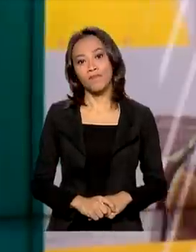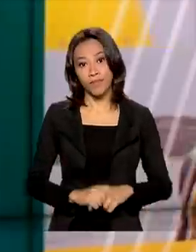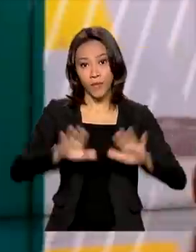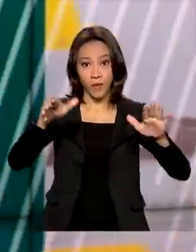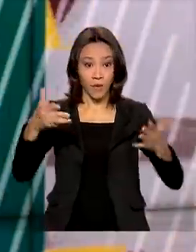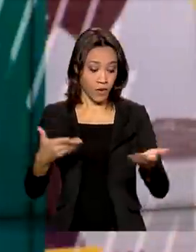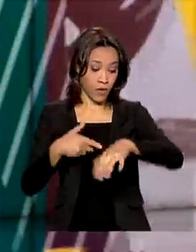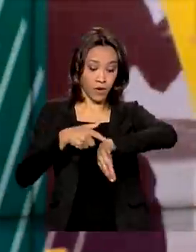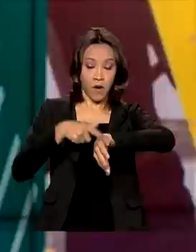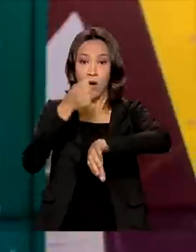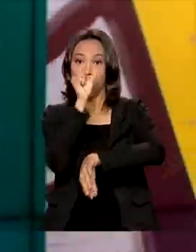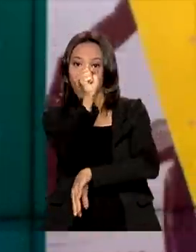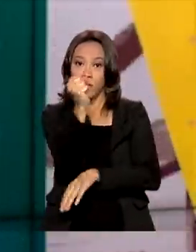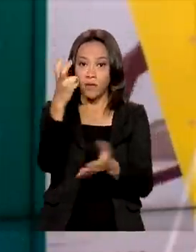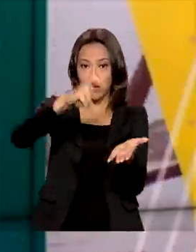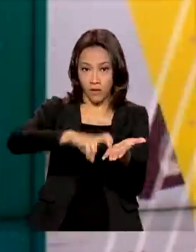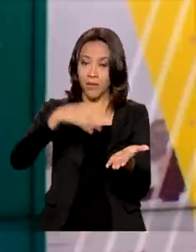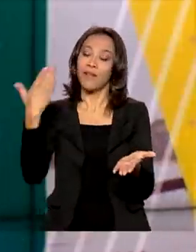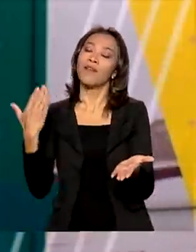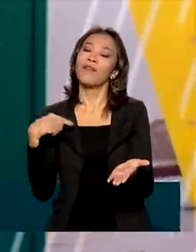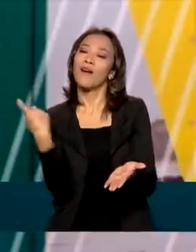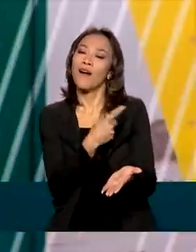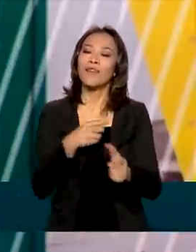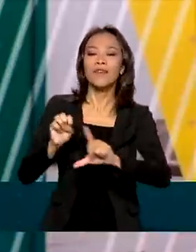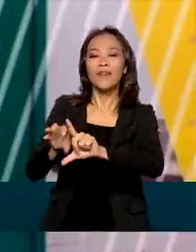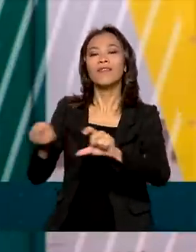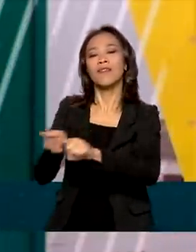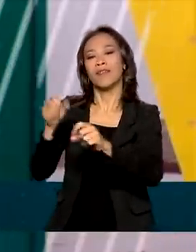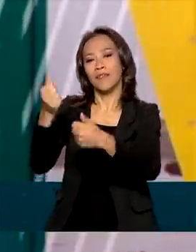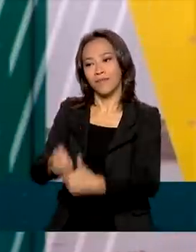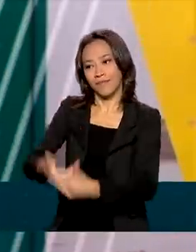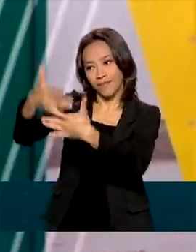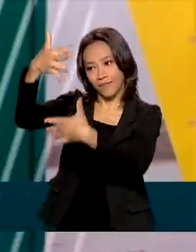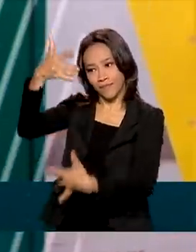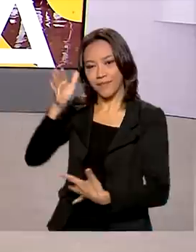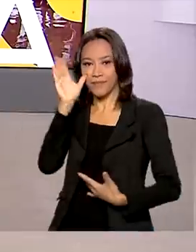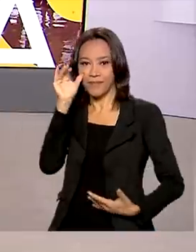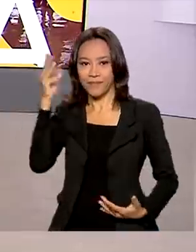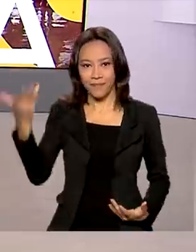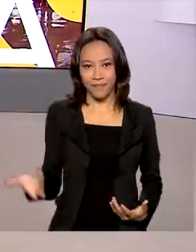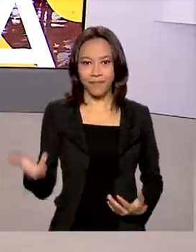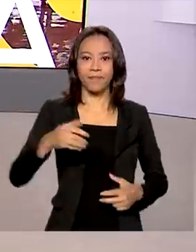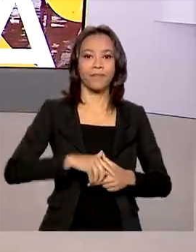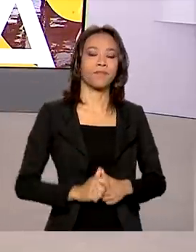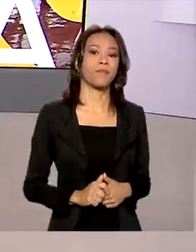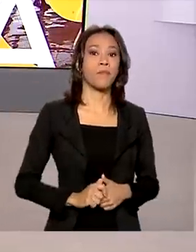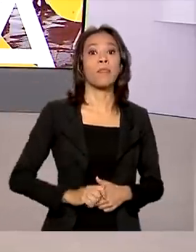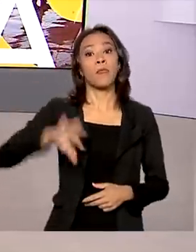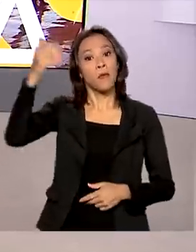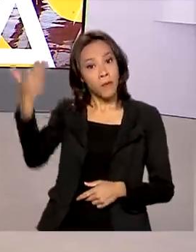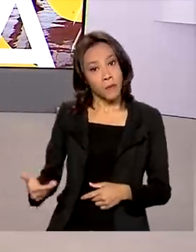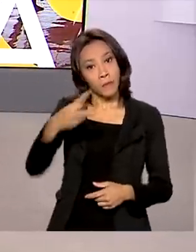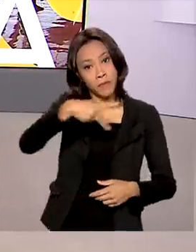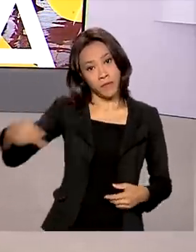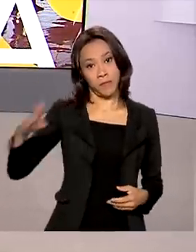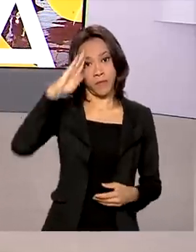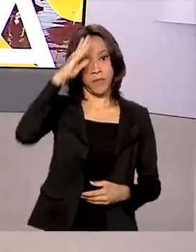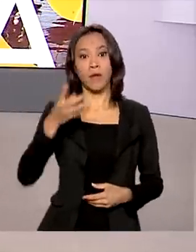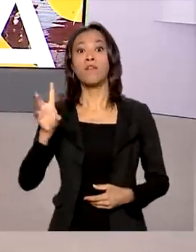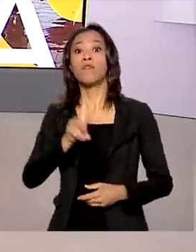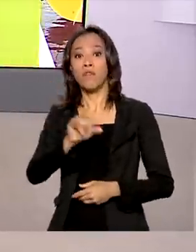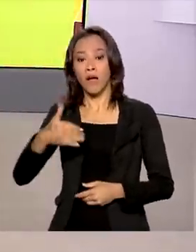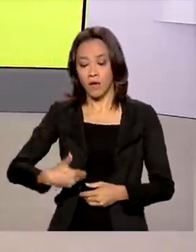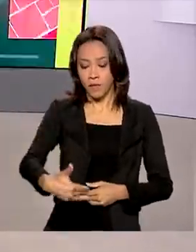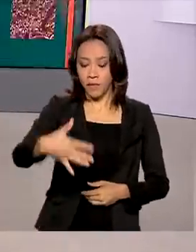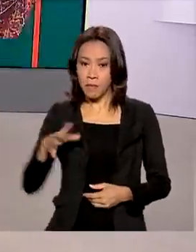Oito horas da manhã, estamos ao vivo também pelas redes sociais. O presidente Jair Bolsonaro vai participar da